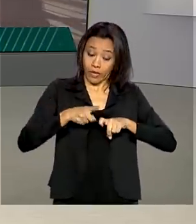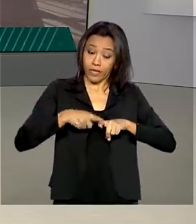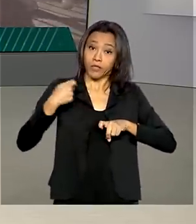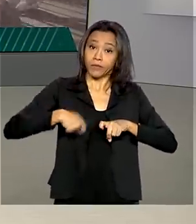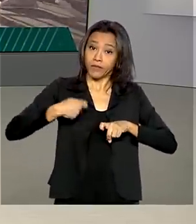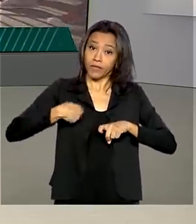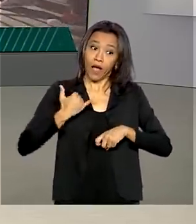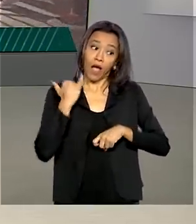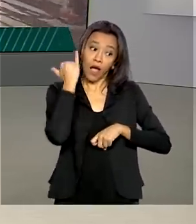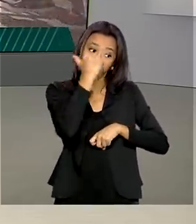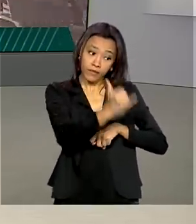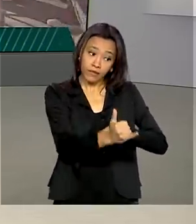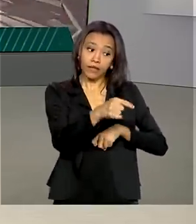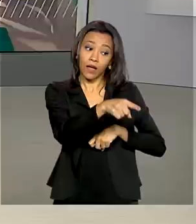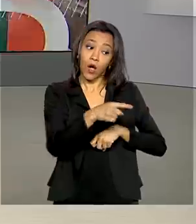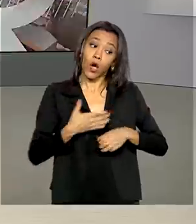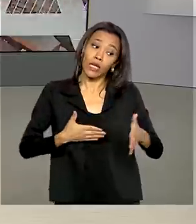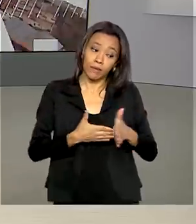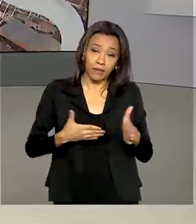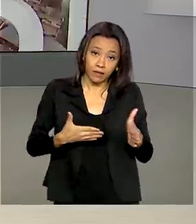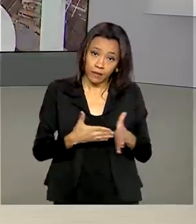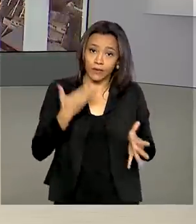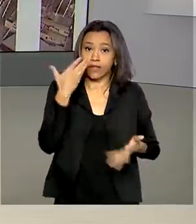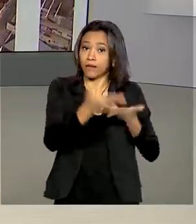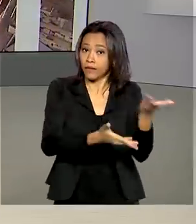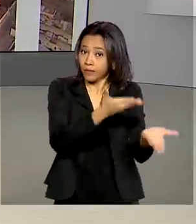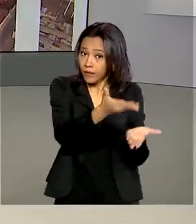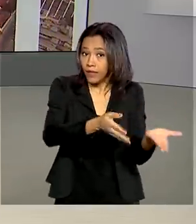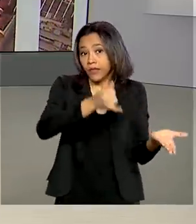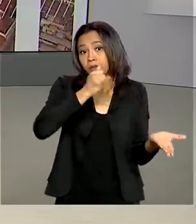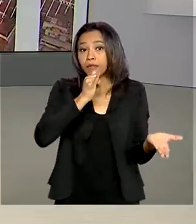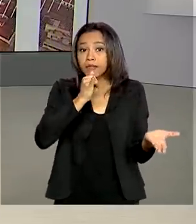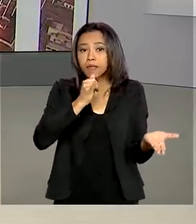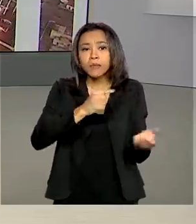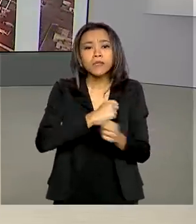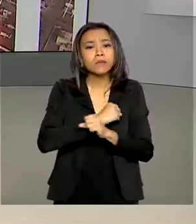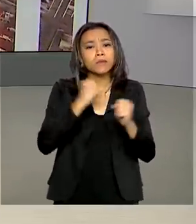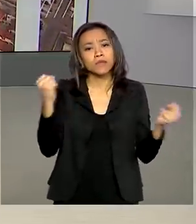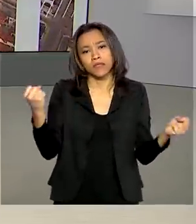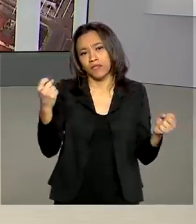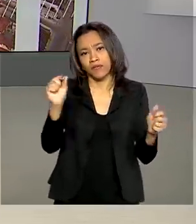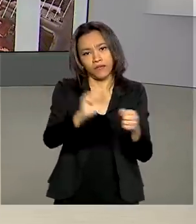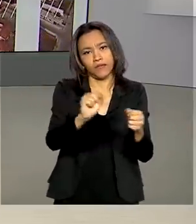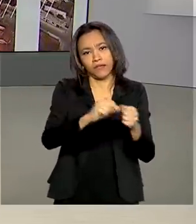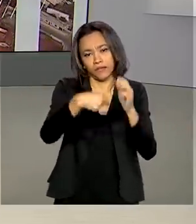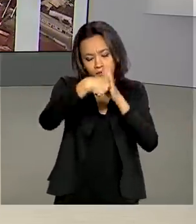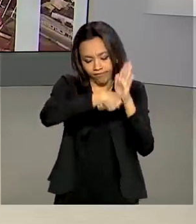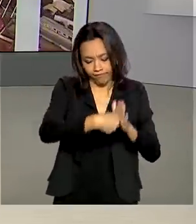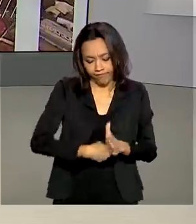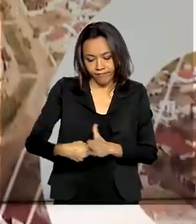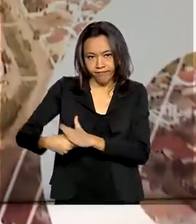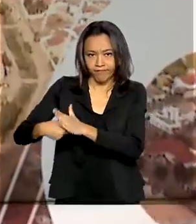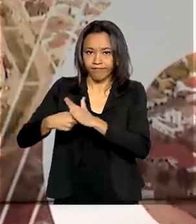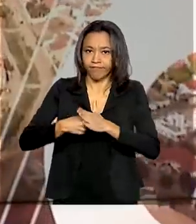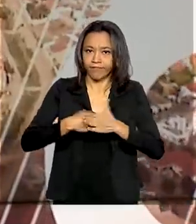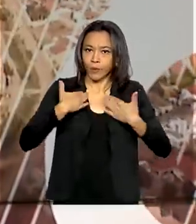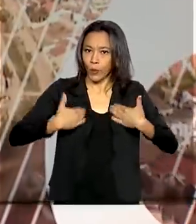que informar ao paciente as limitações do atendimento, como por exemplo, a impossibilidade de fazer exames na consulta.